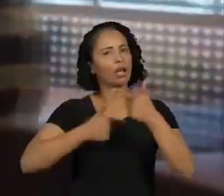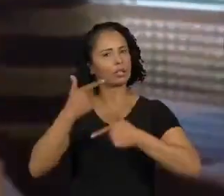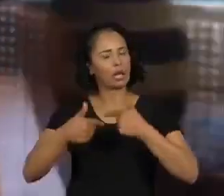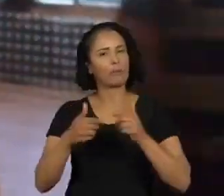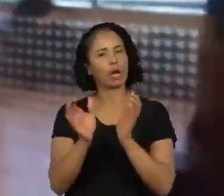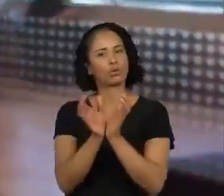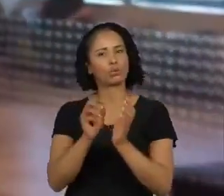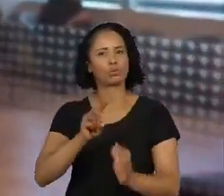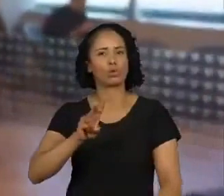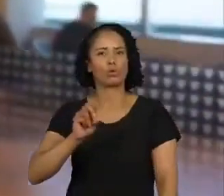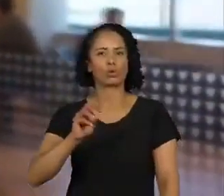trabalho no Banco Votorantim.